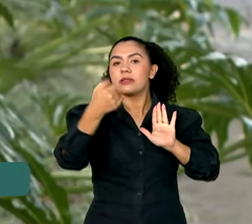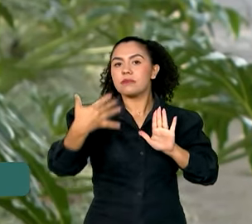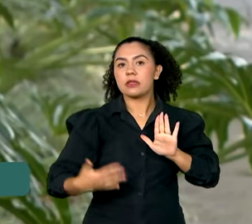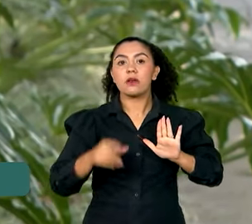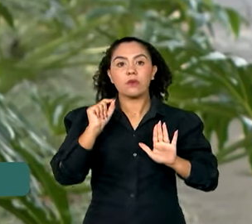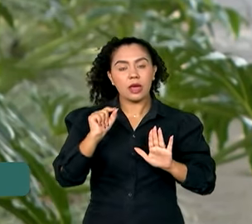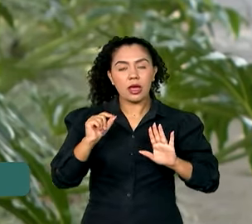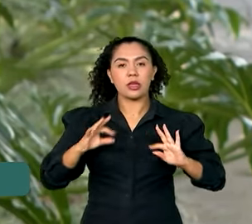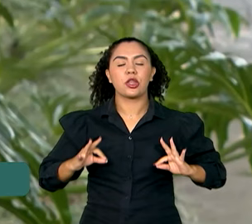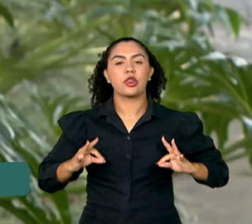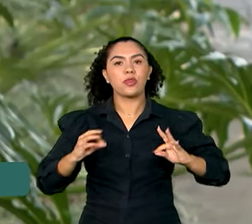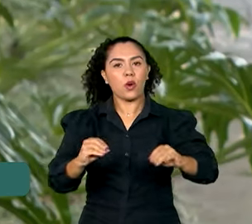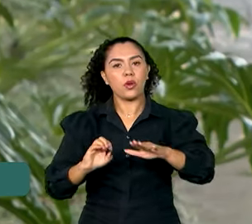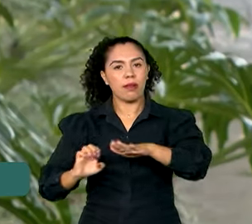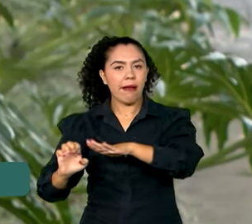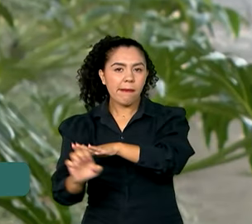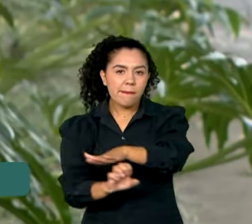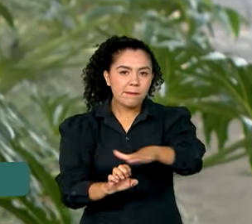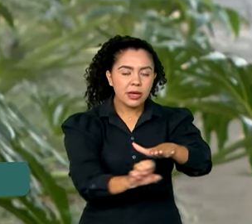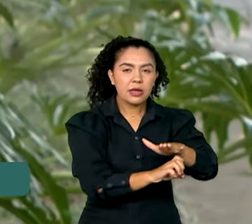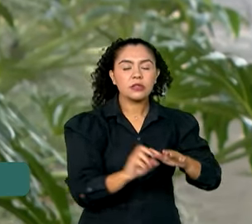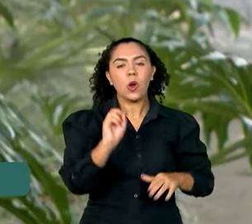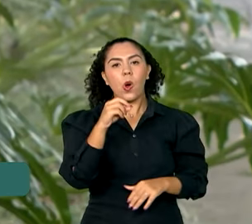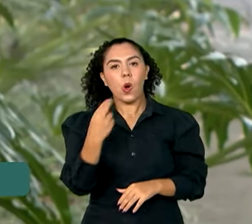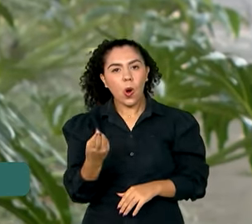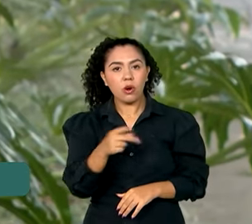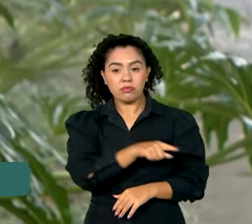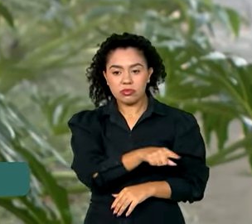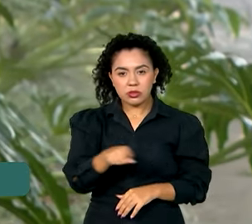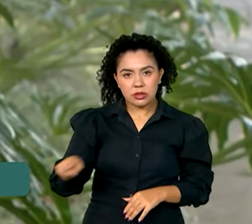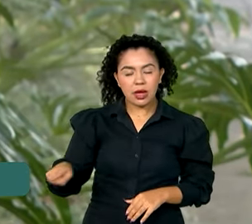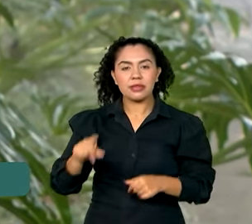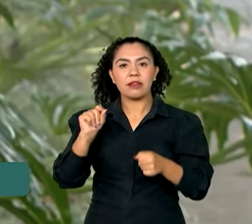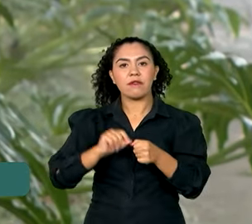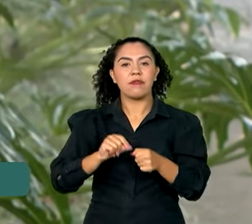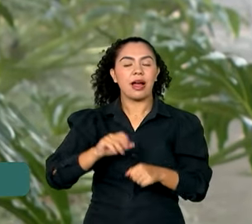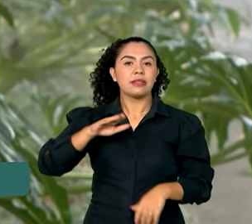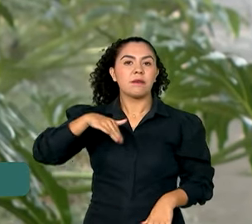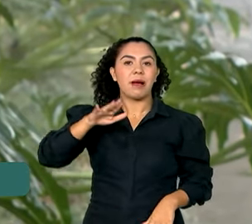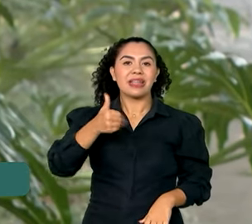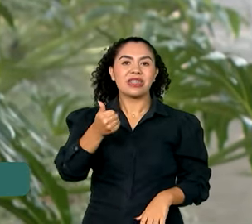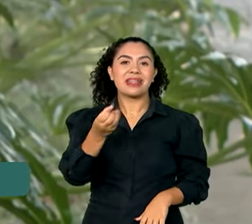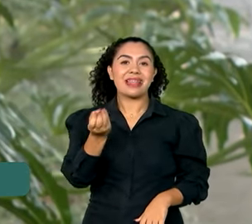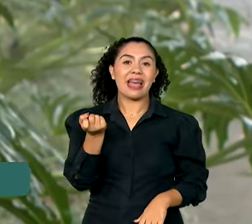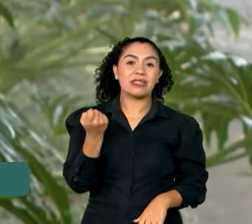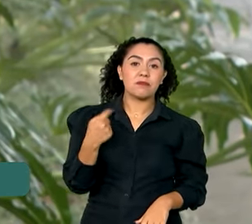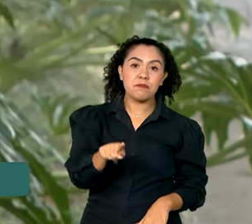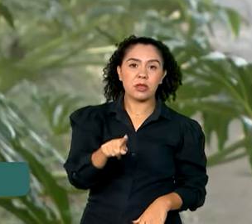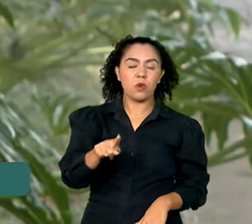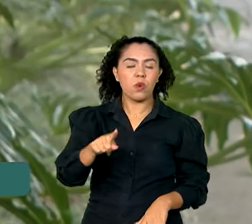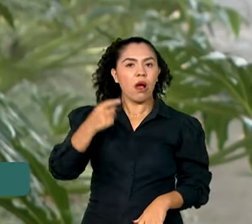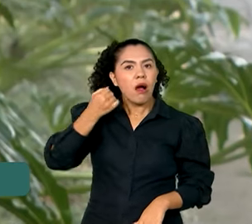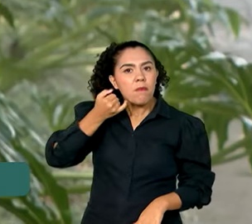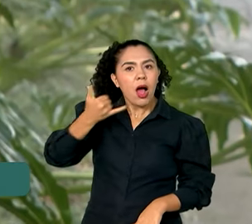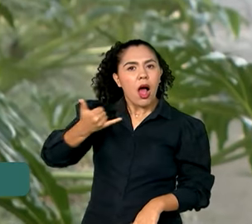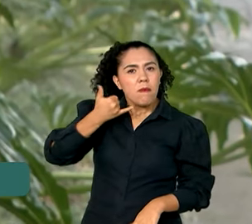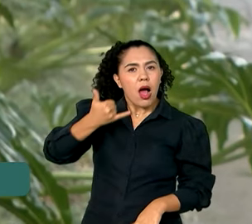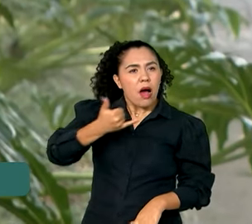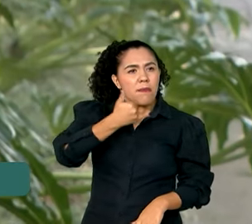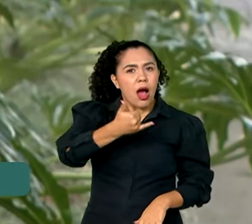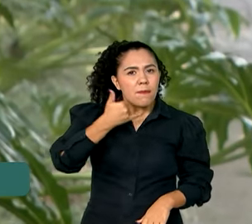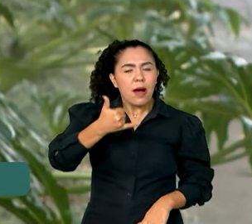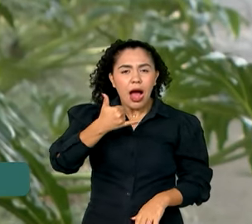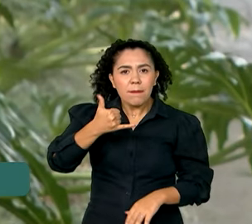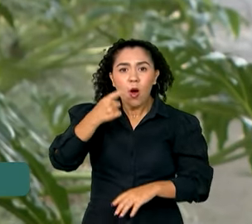empresas ou organizações que realizem mais de 10 mil chamadas por dia serão obrigadas